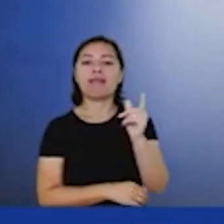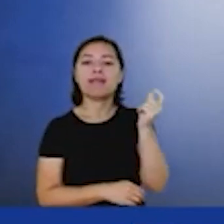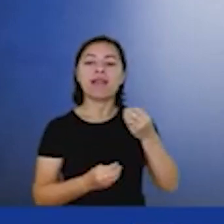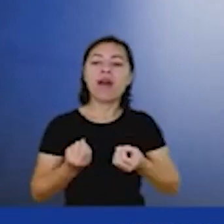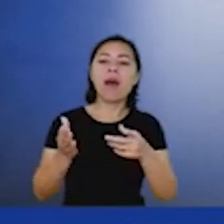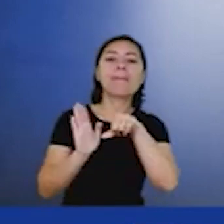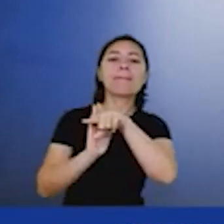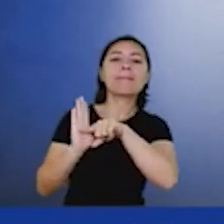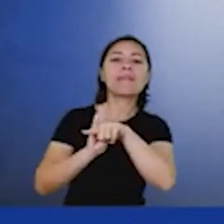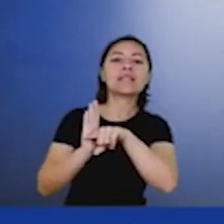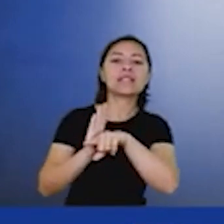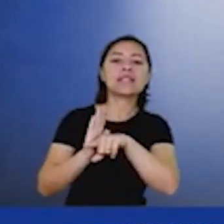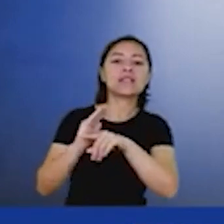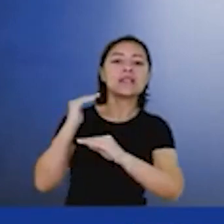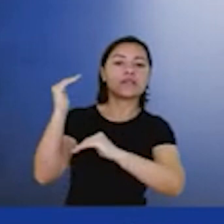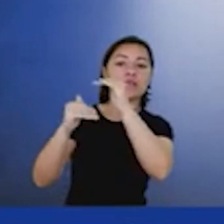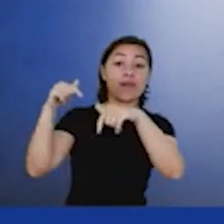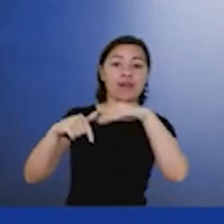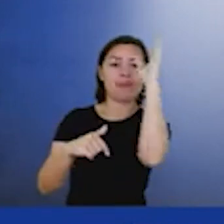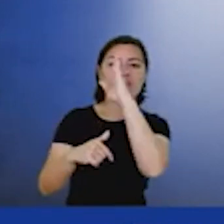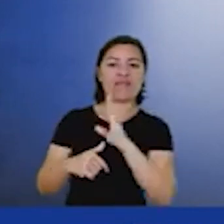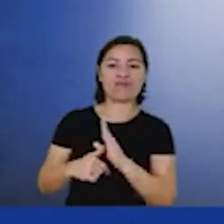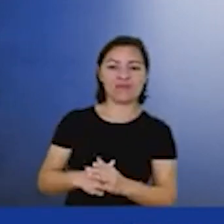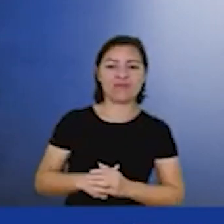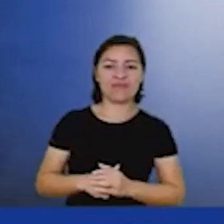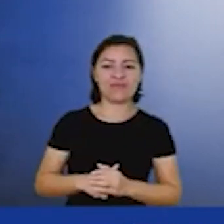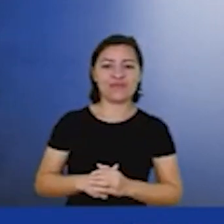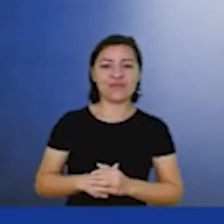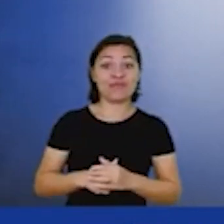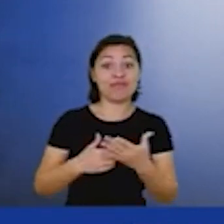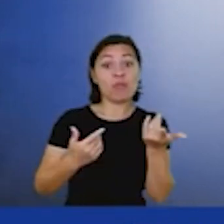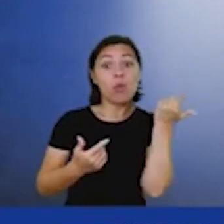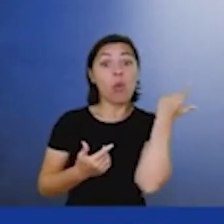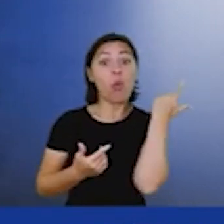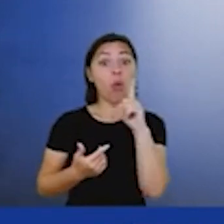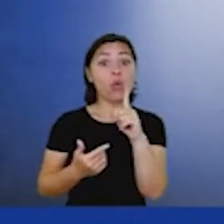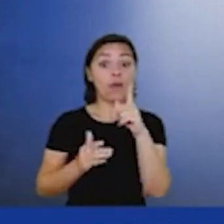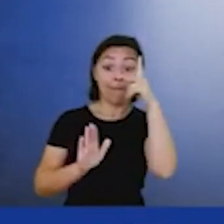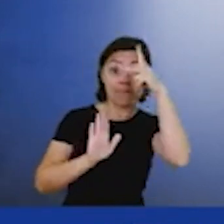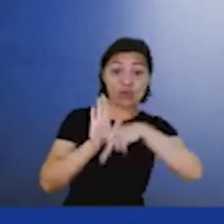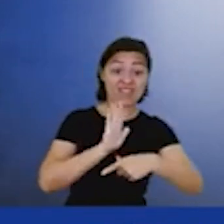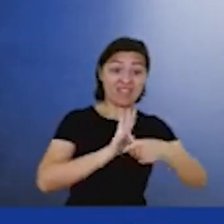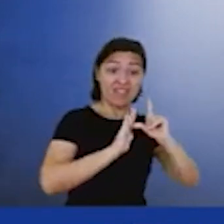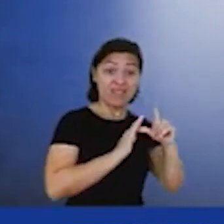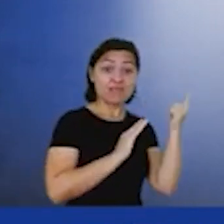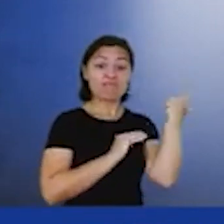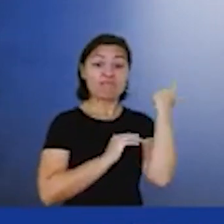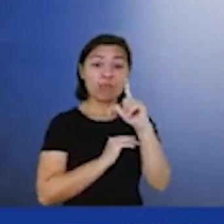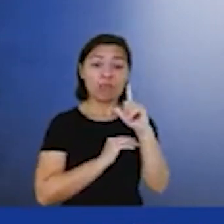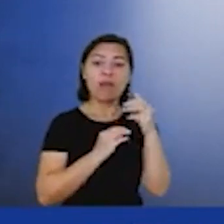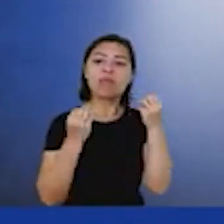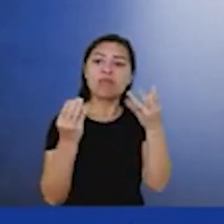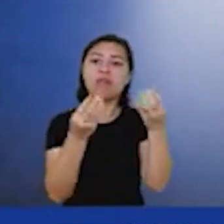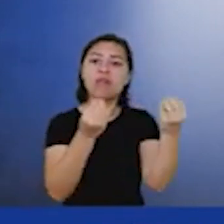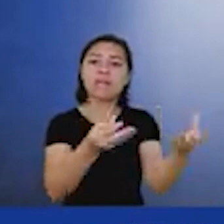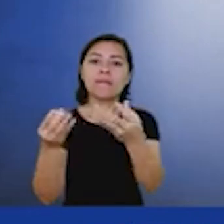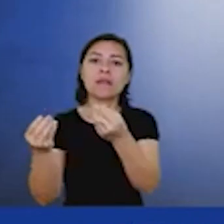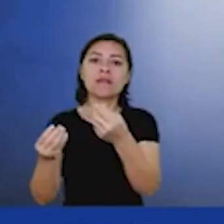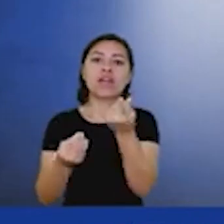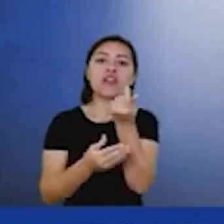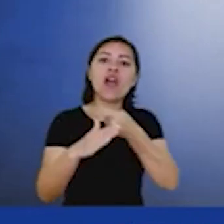desenvolvimento e inovação no Brasil. do Brasil. Então, isso é 1% do faturamento bruto das participações